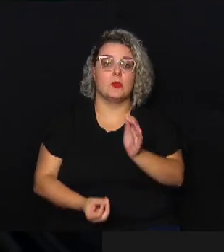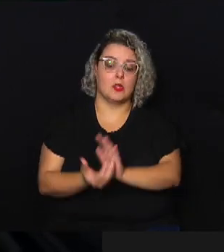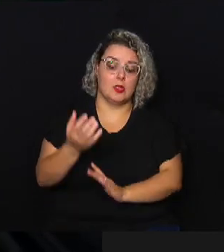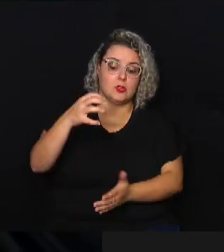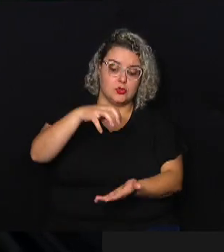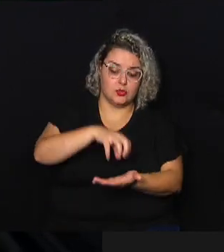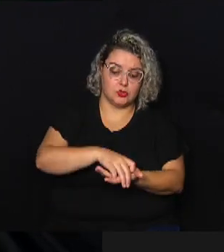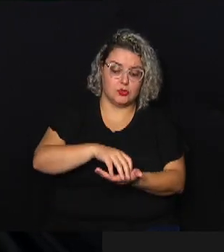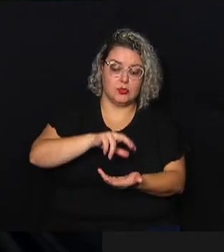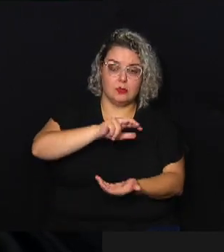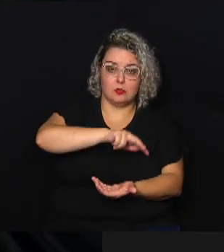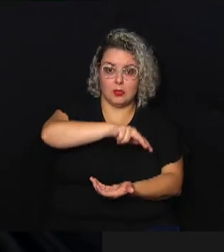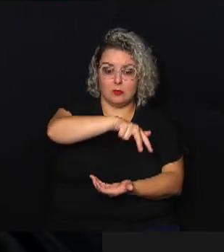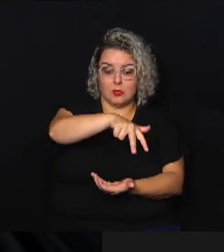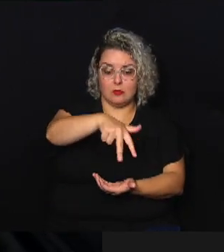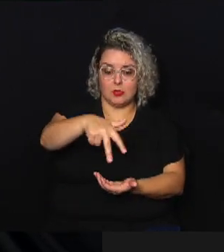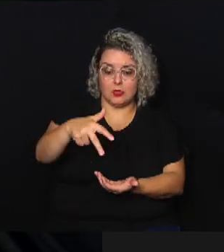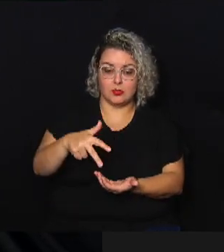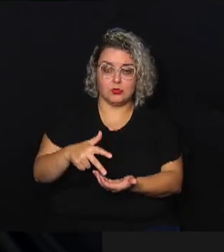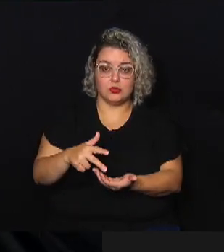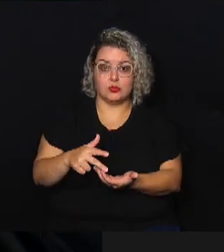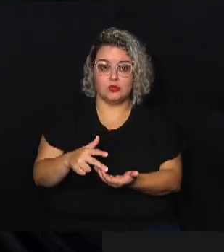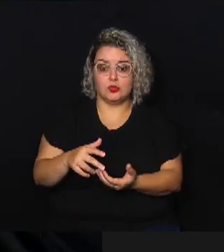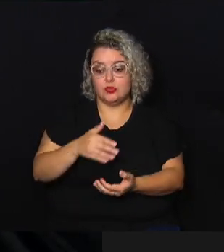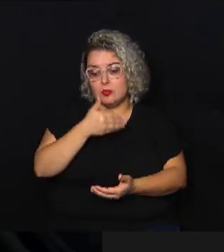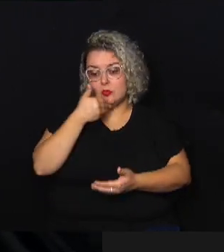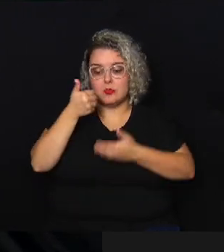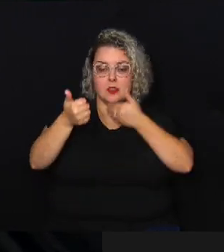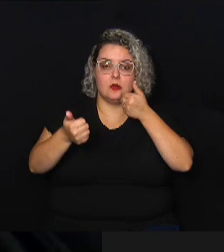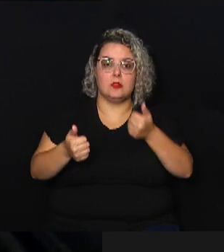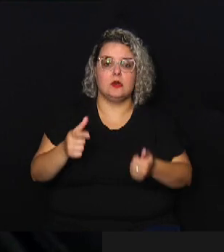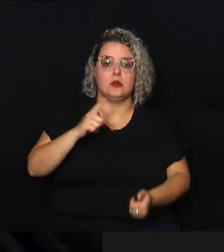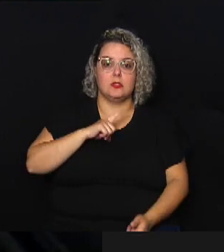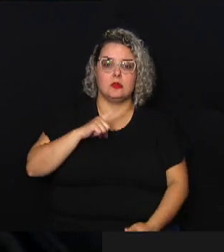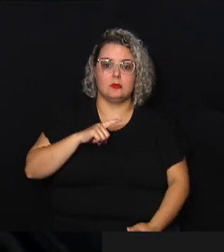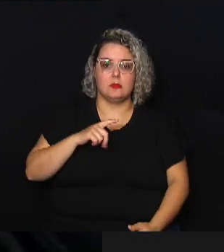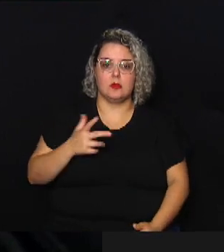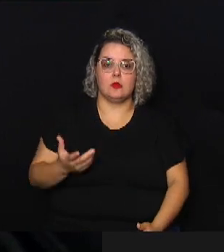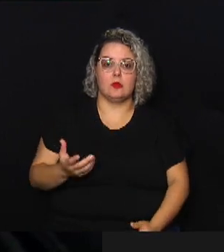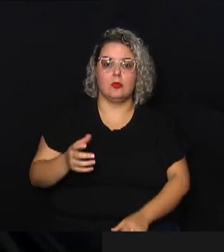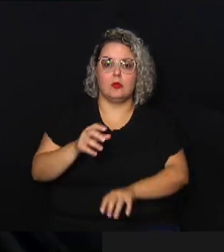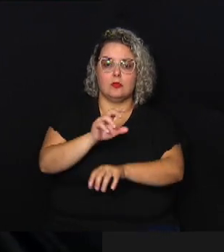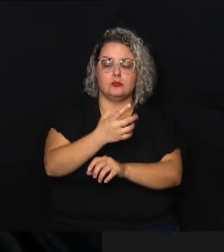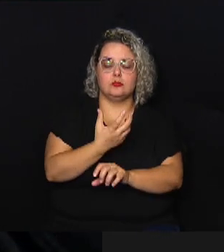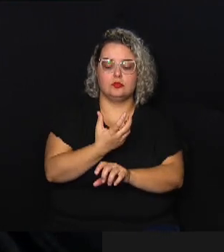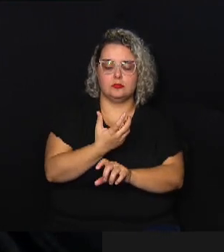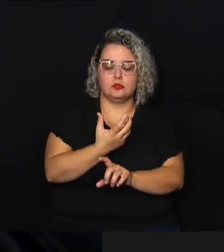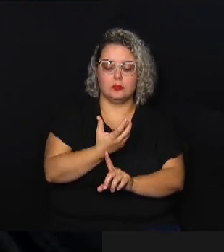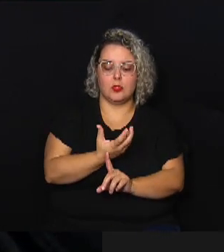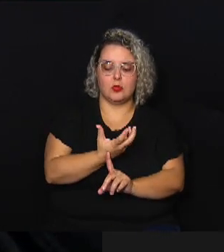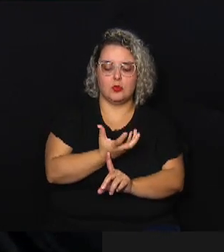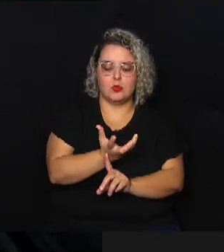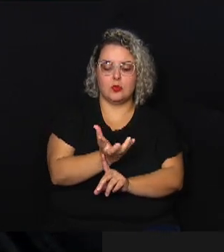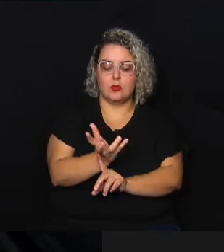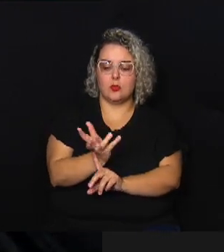de um aperfeiçoamento na verdade do que nós já temos com a aquisição de um radar meteorológico e